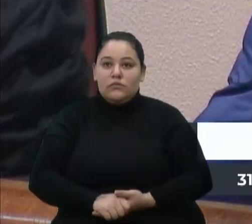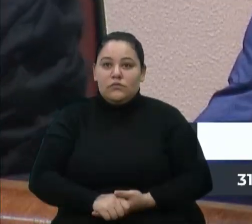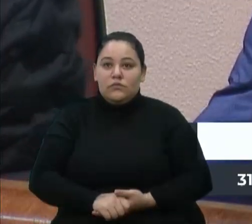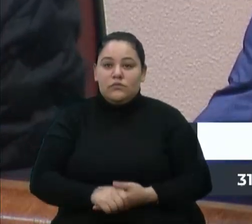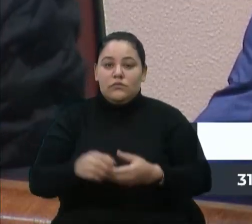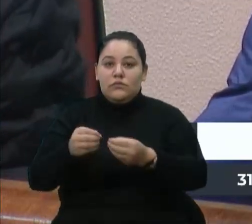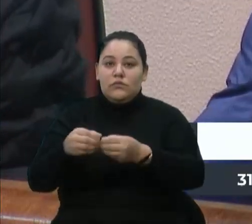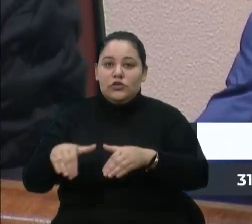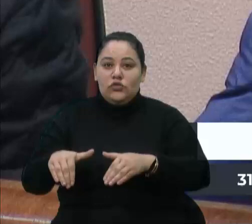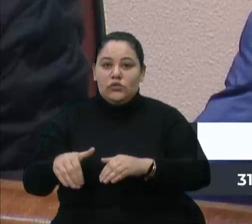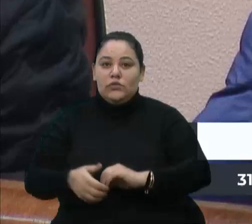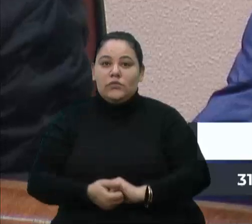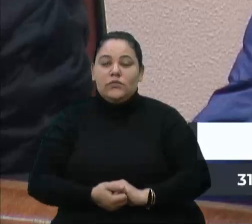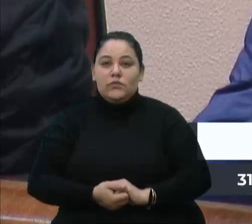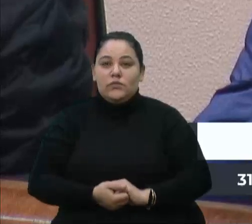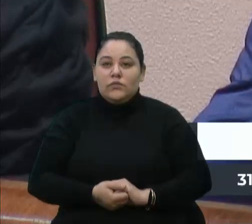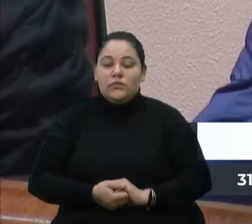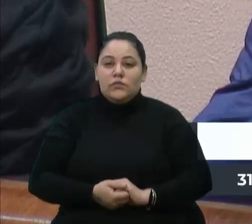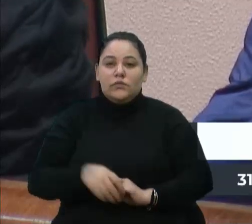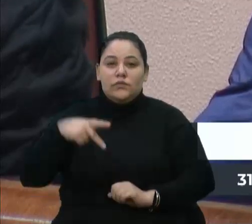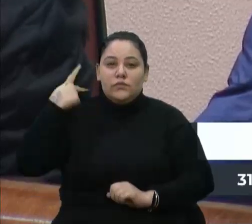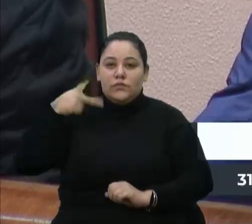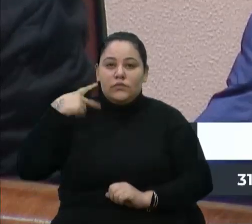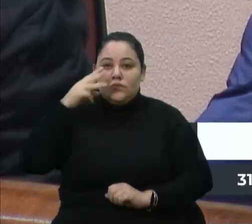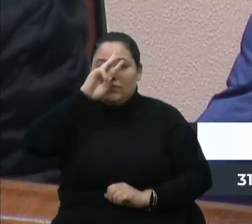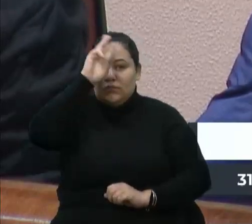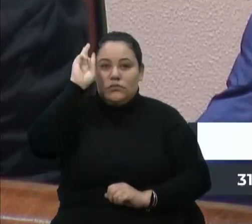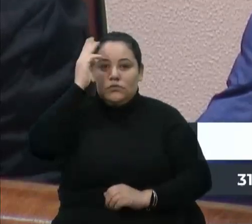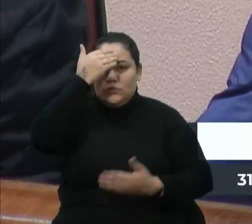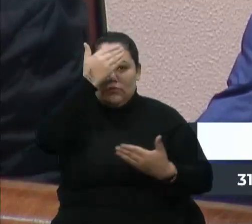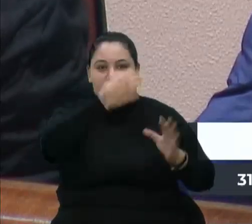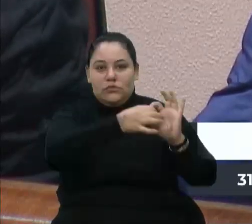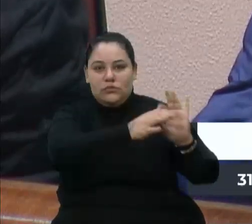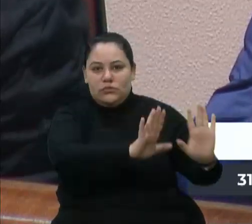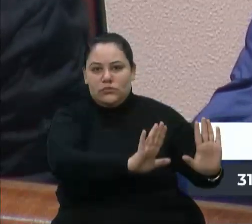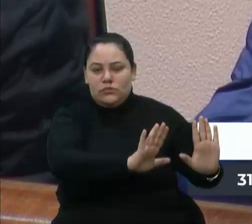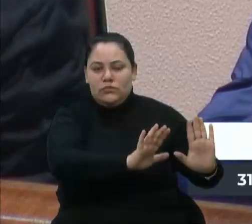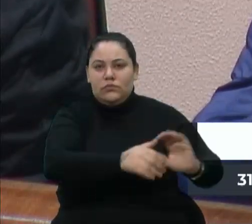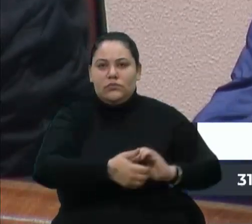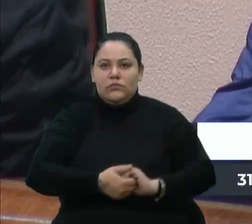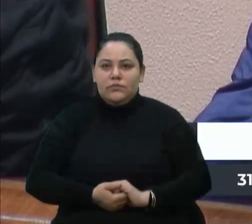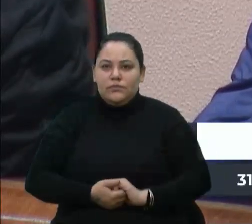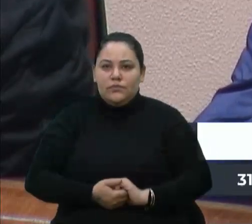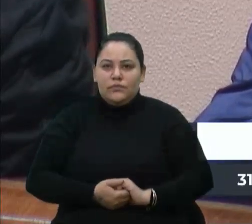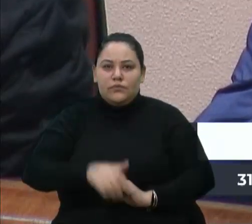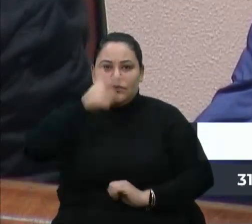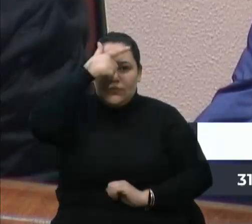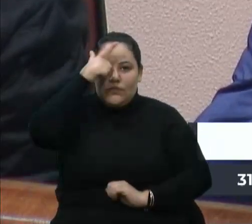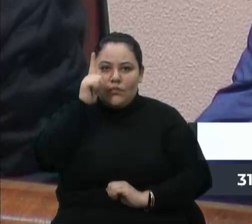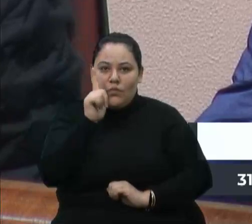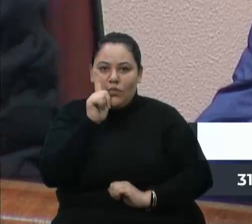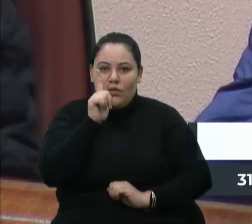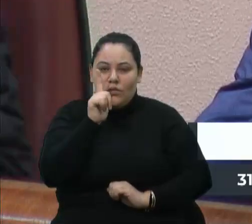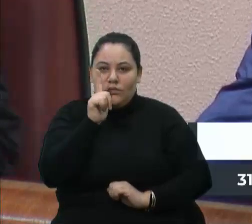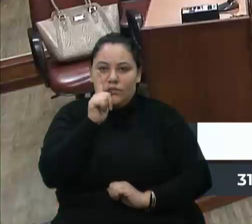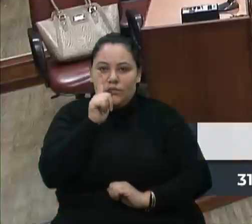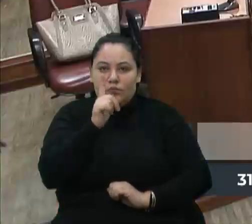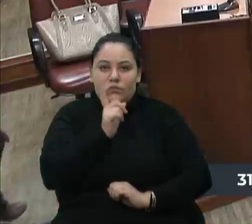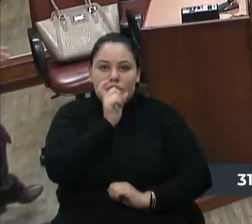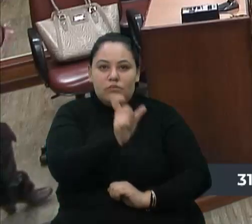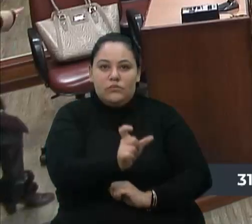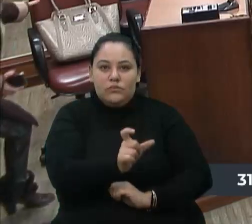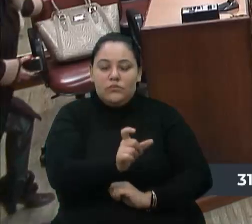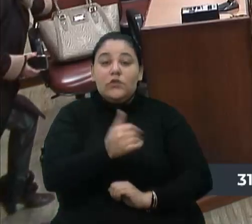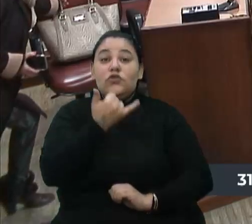Prejudicado. Vereador Velocino Es, agradece e abre mão. Vereador Lucas Gil, com a palavra.